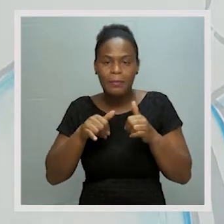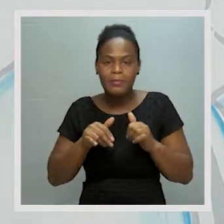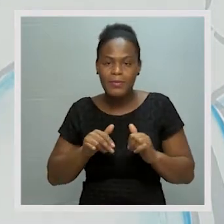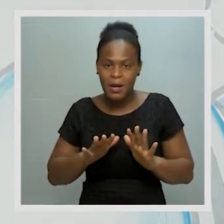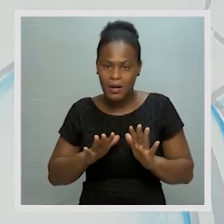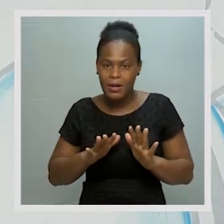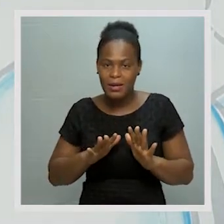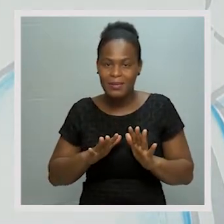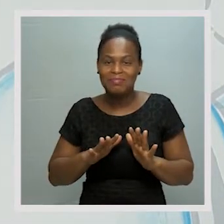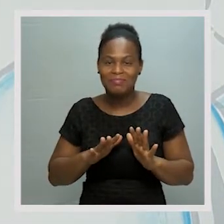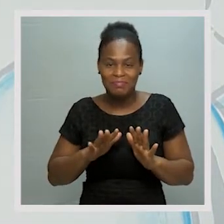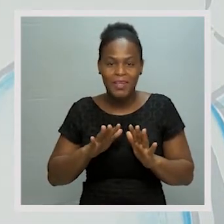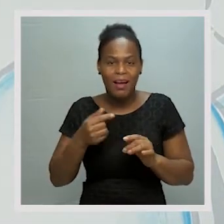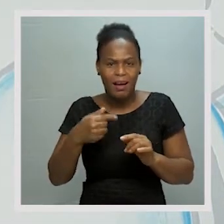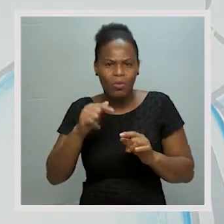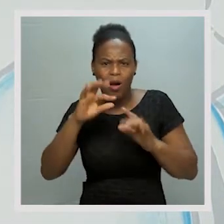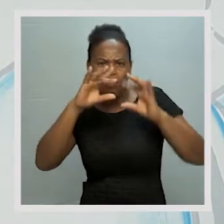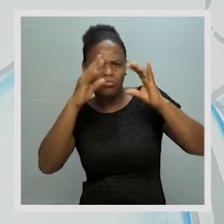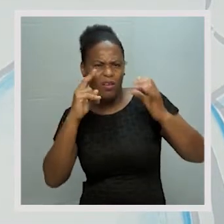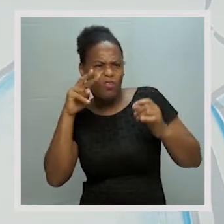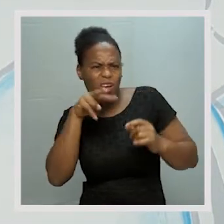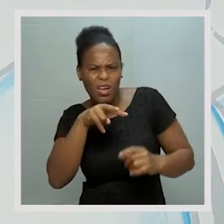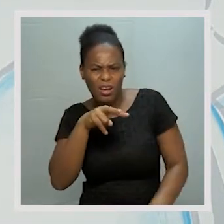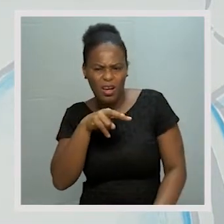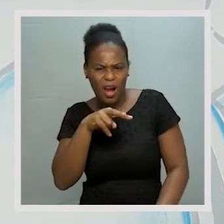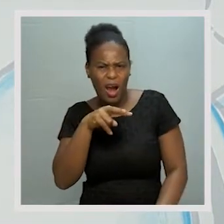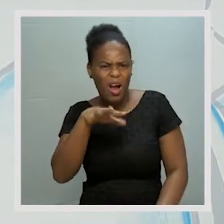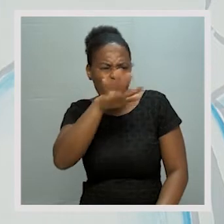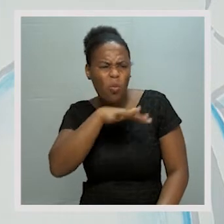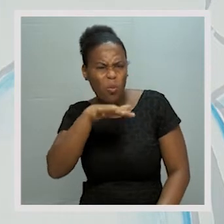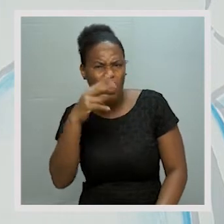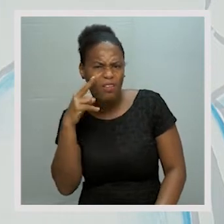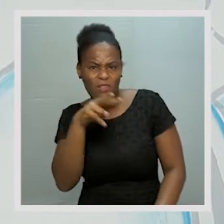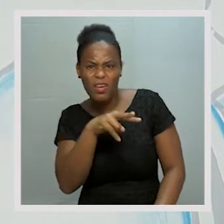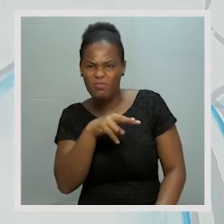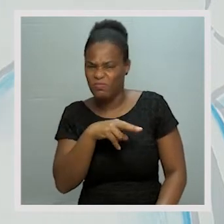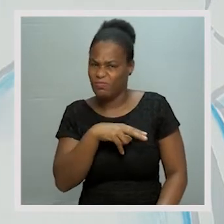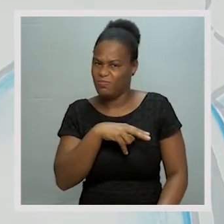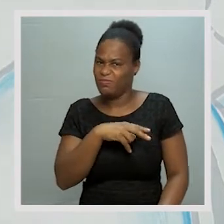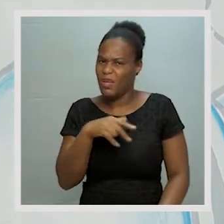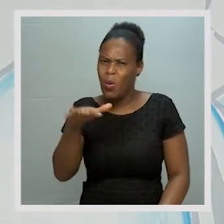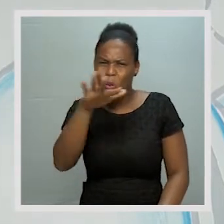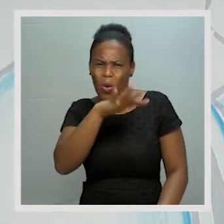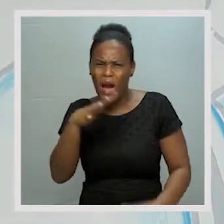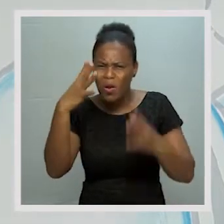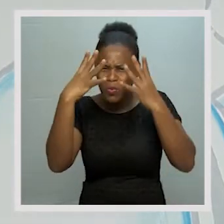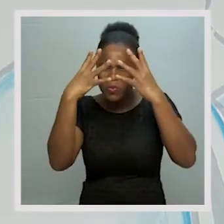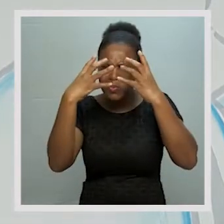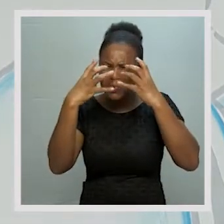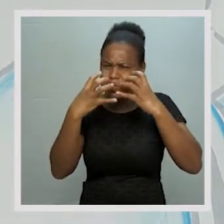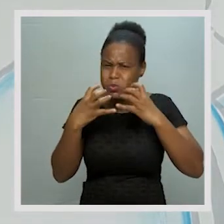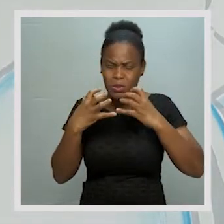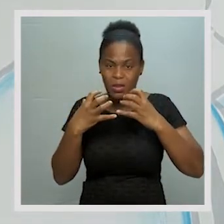Agora, há um pequeno detalhe. Estão a ver o ambiente? Isso mesmo. O ambiente está